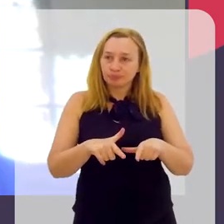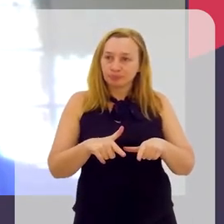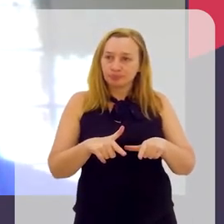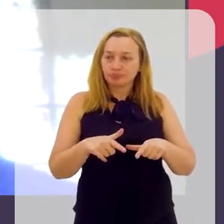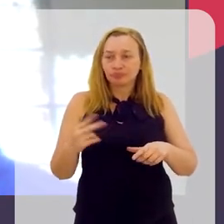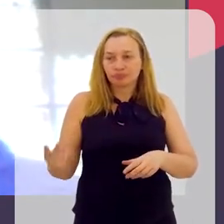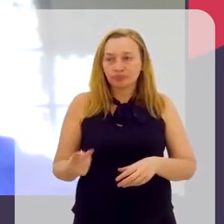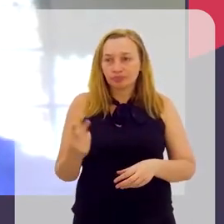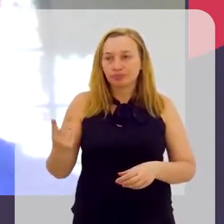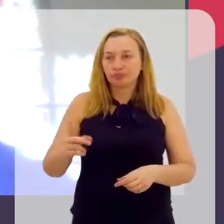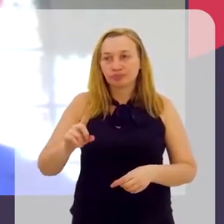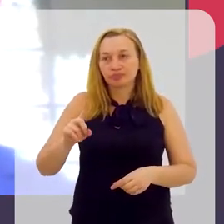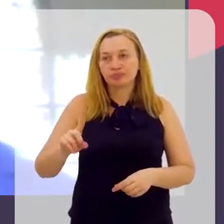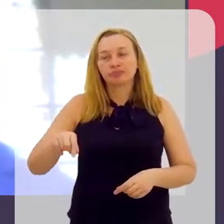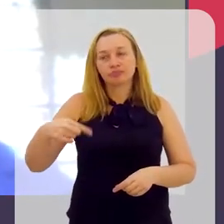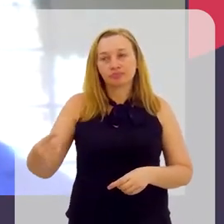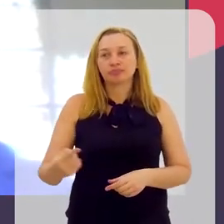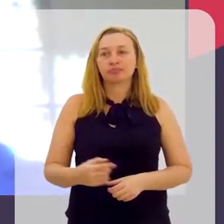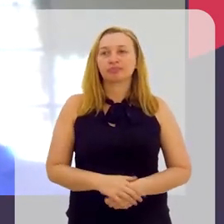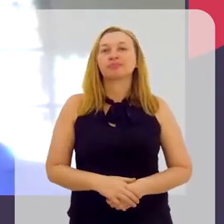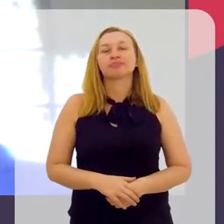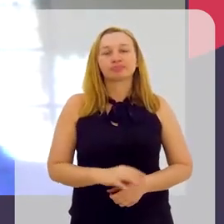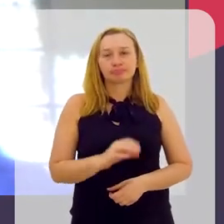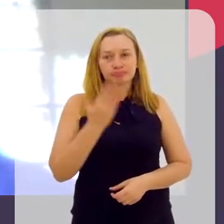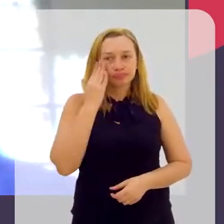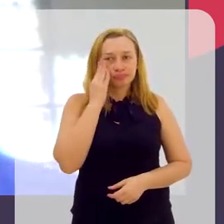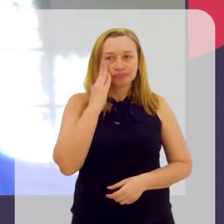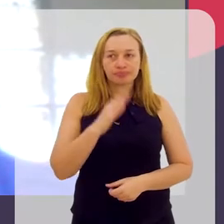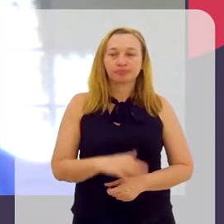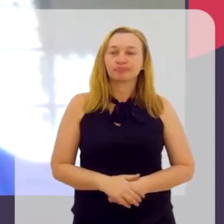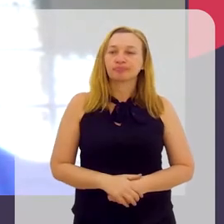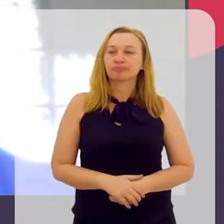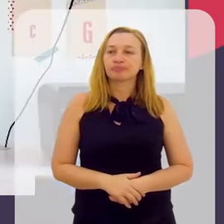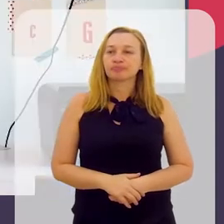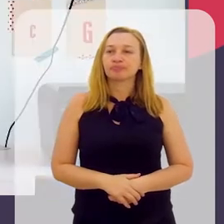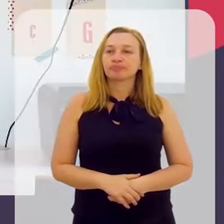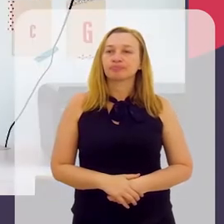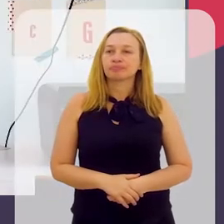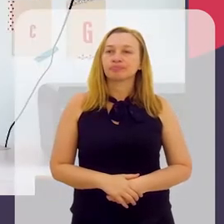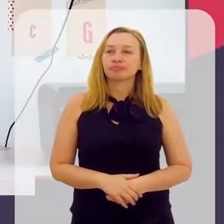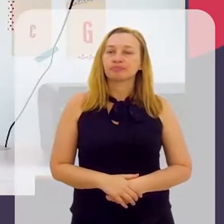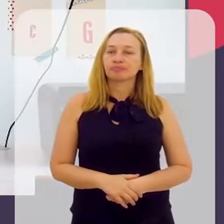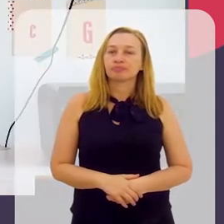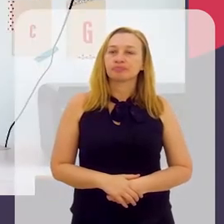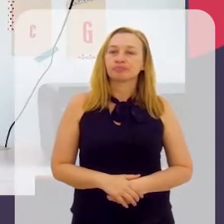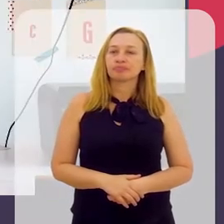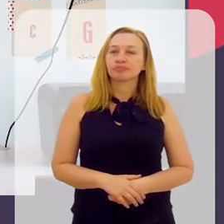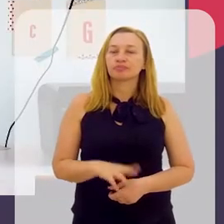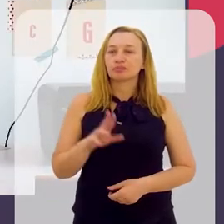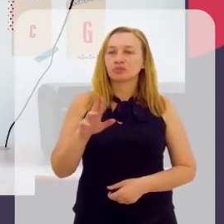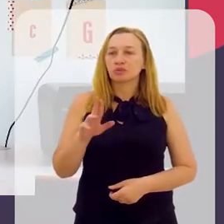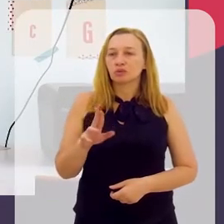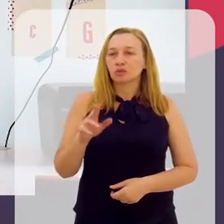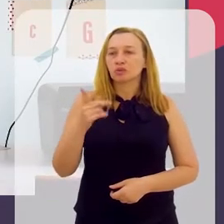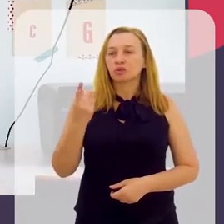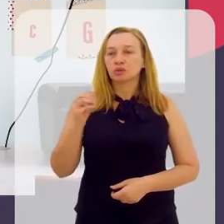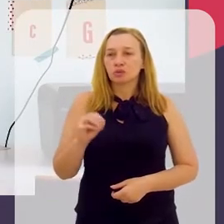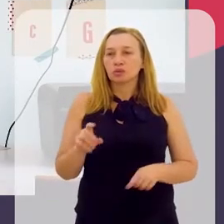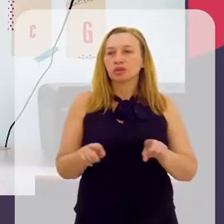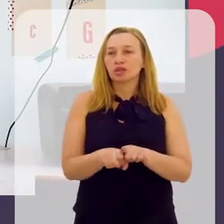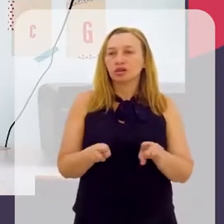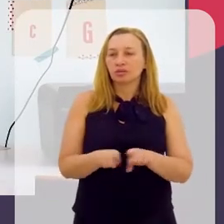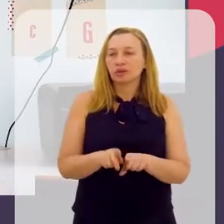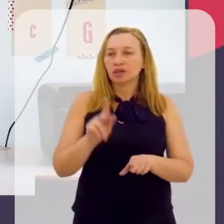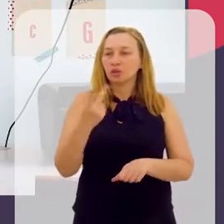são recompensados financeiramente por isso. Entendi. Hugo e Igor, os